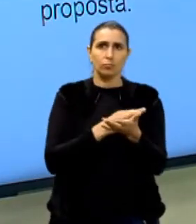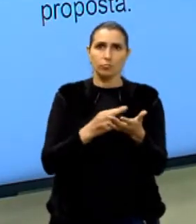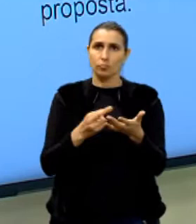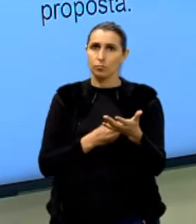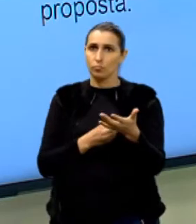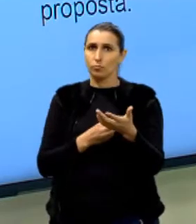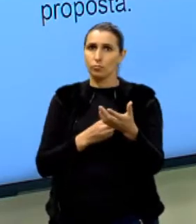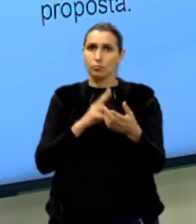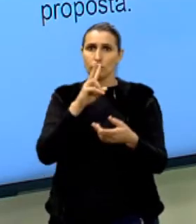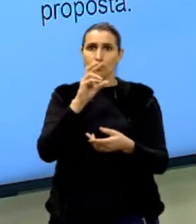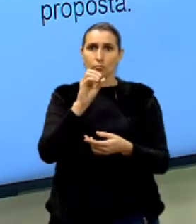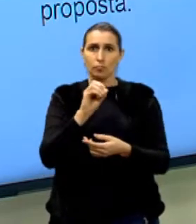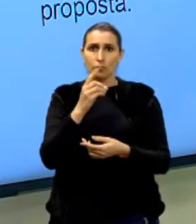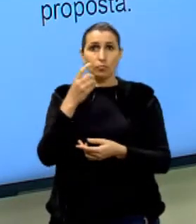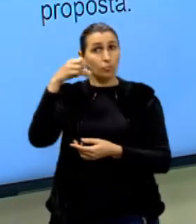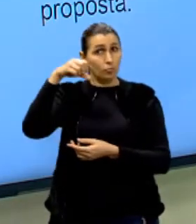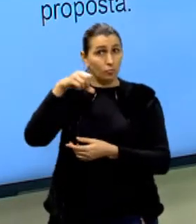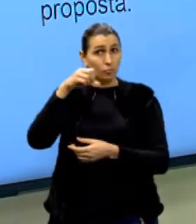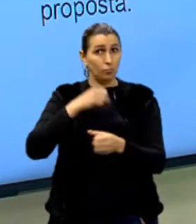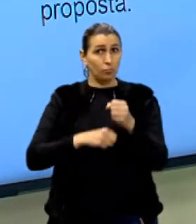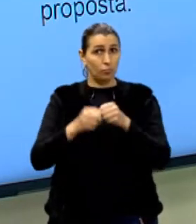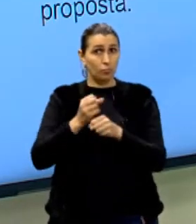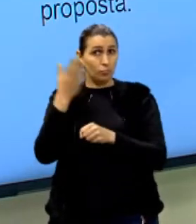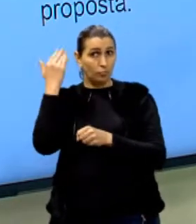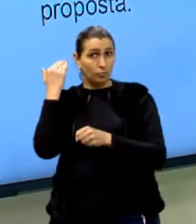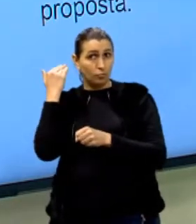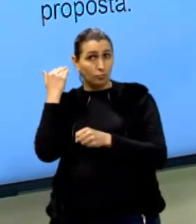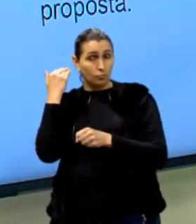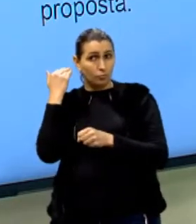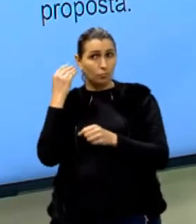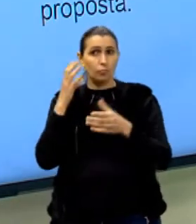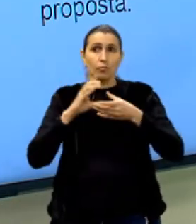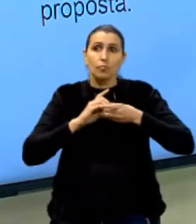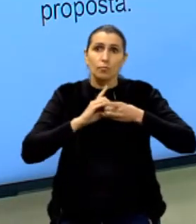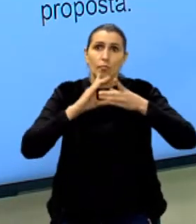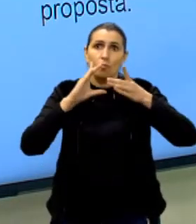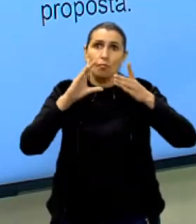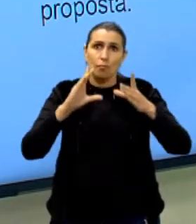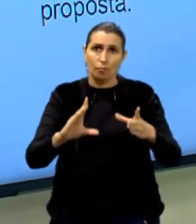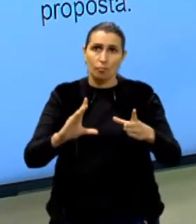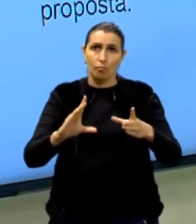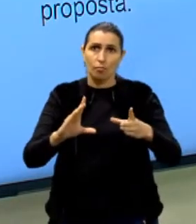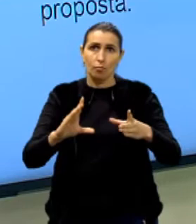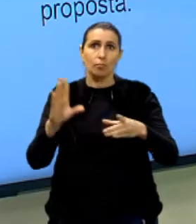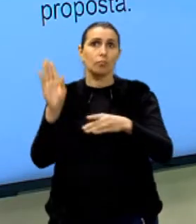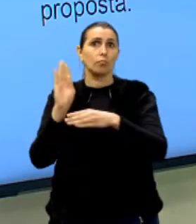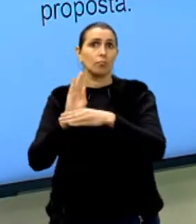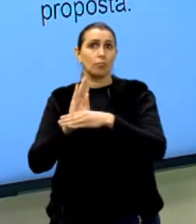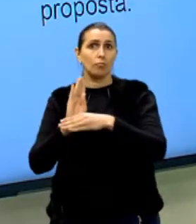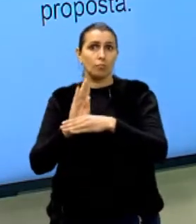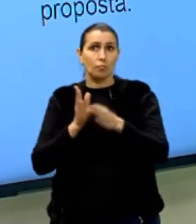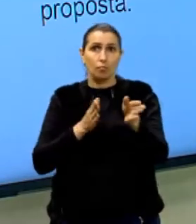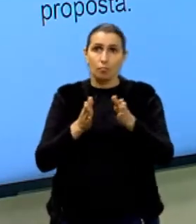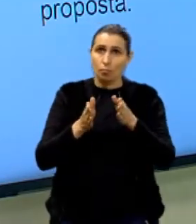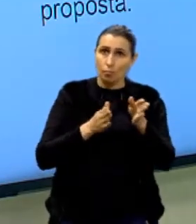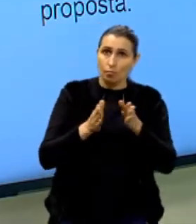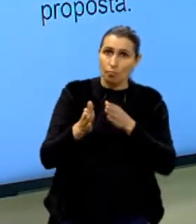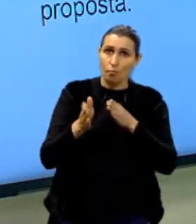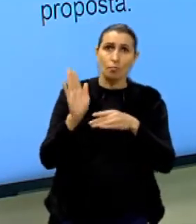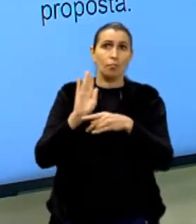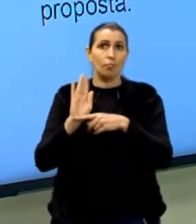de 2019. A democratização do acesso